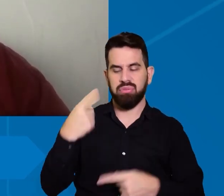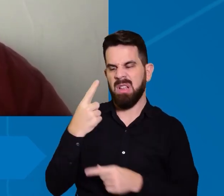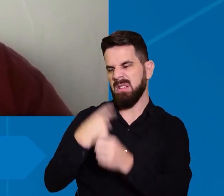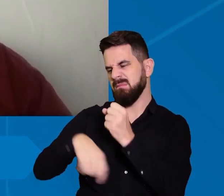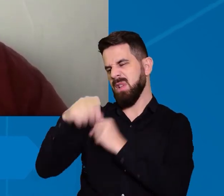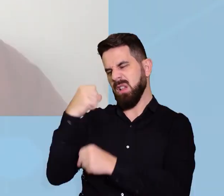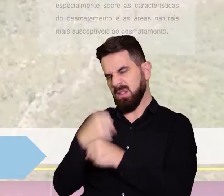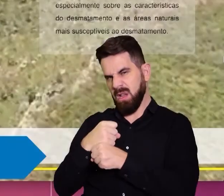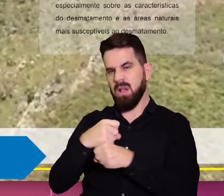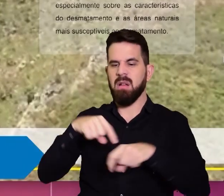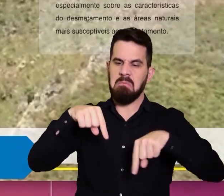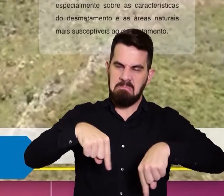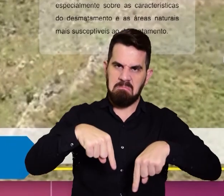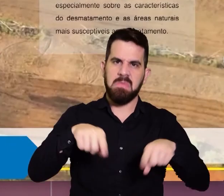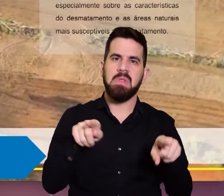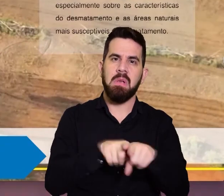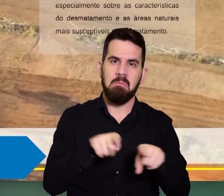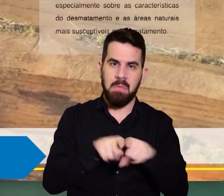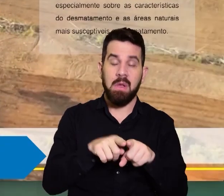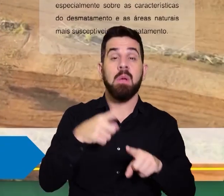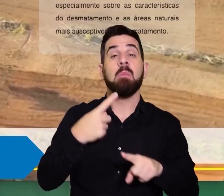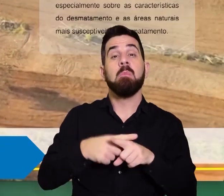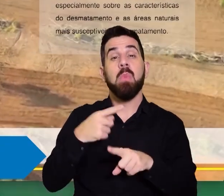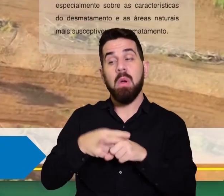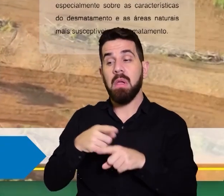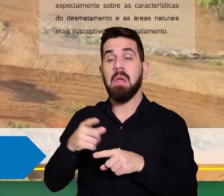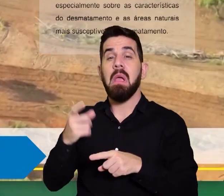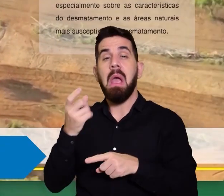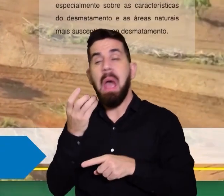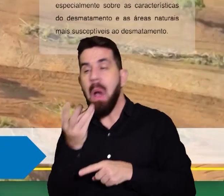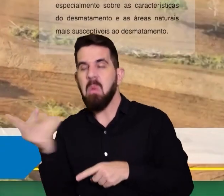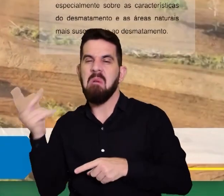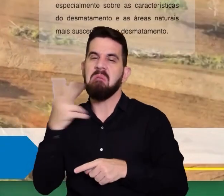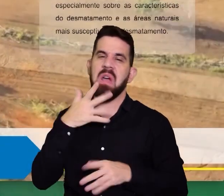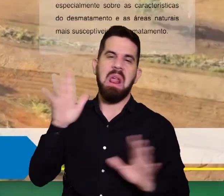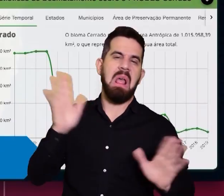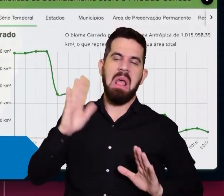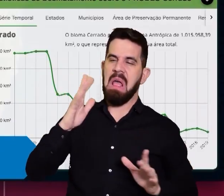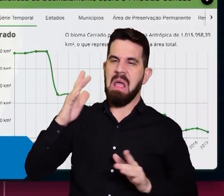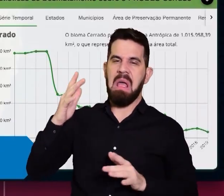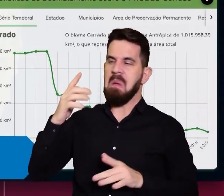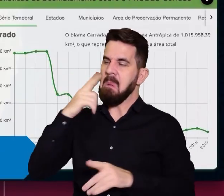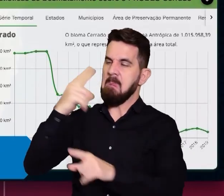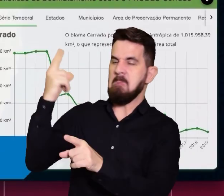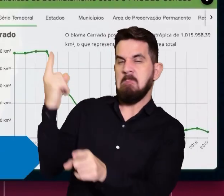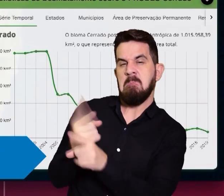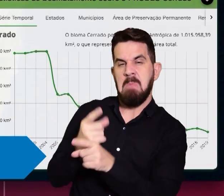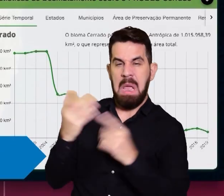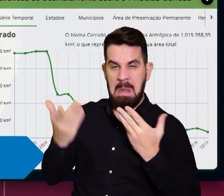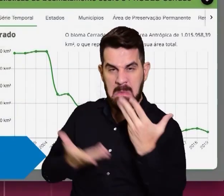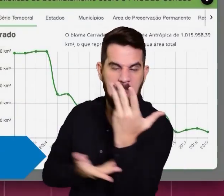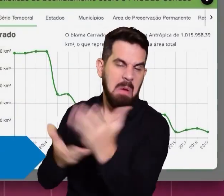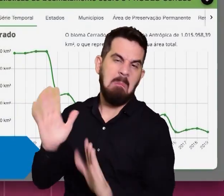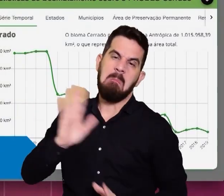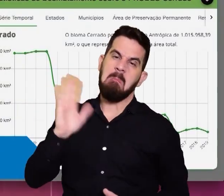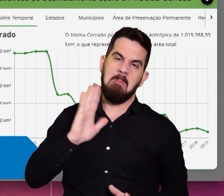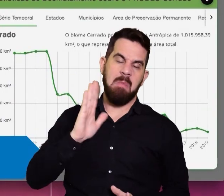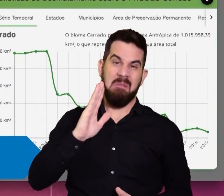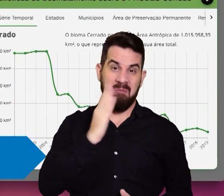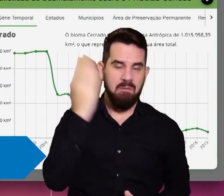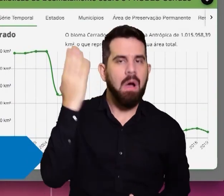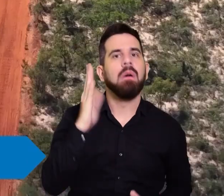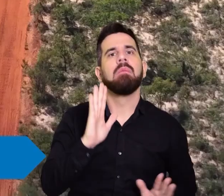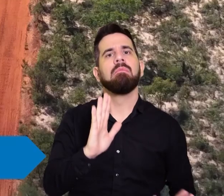e esse ano também sobre a veracidade que os desmatamentos foram tendo e desde o início do projeto o Banco